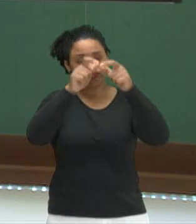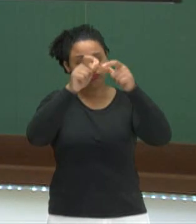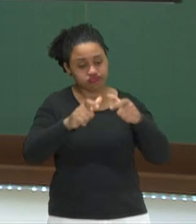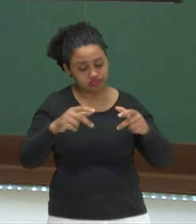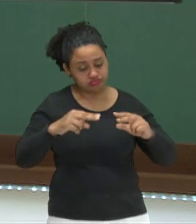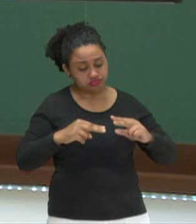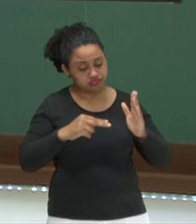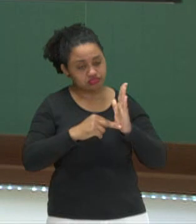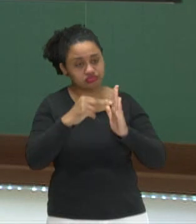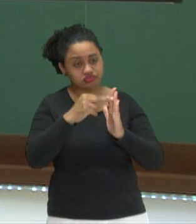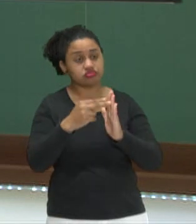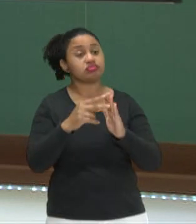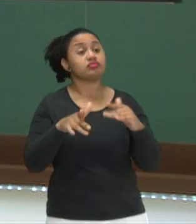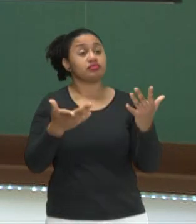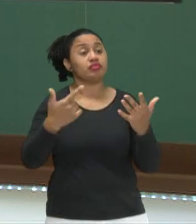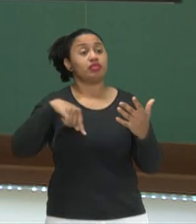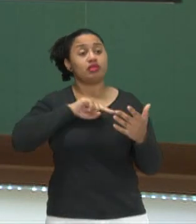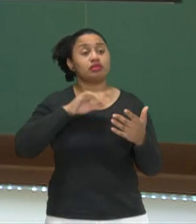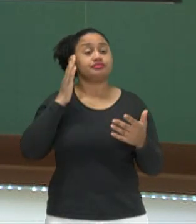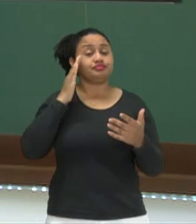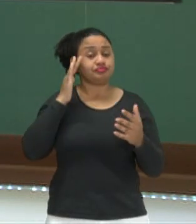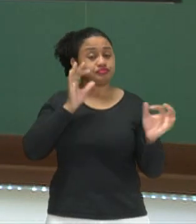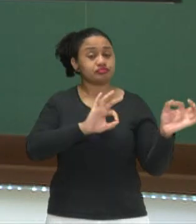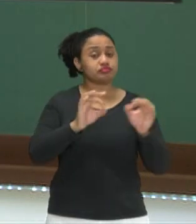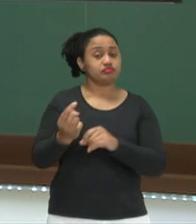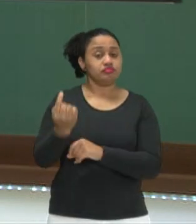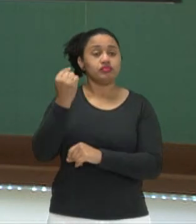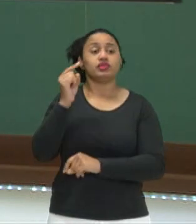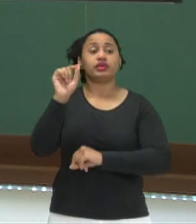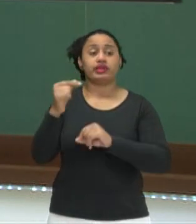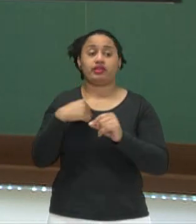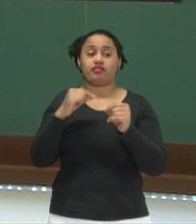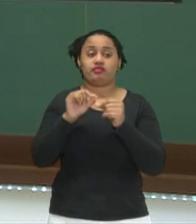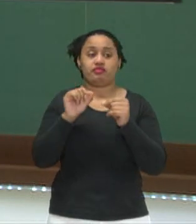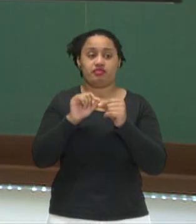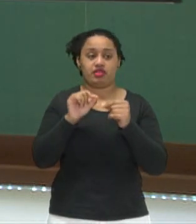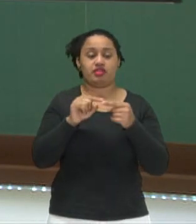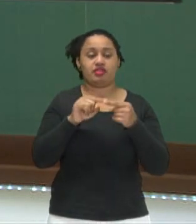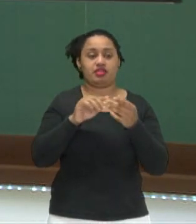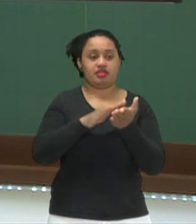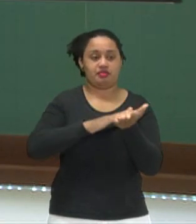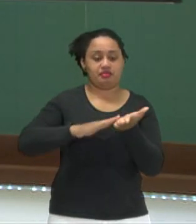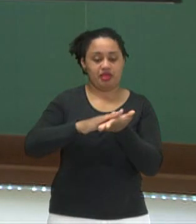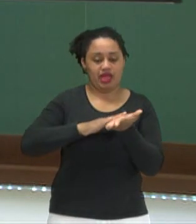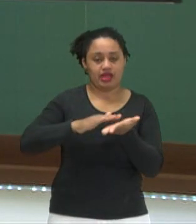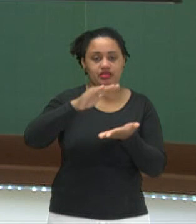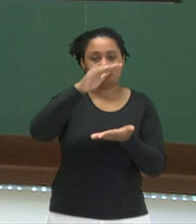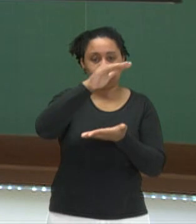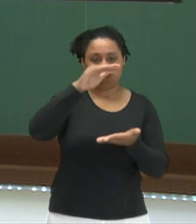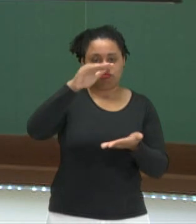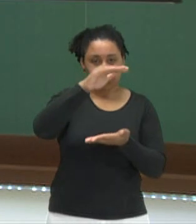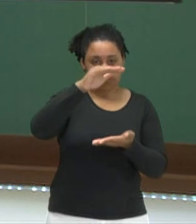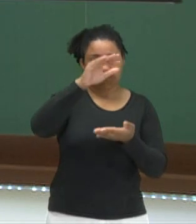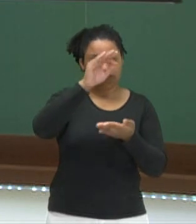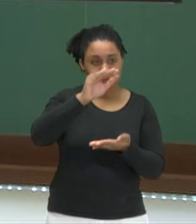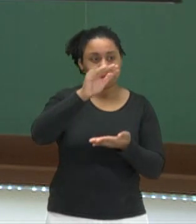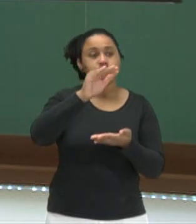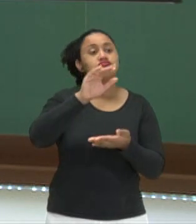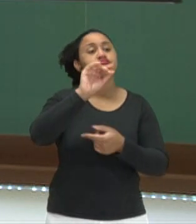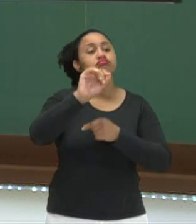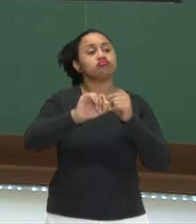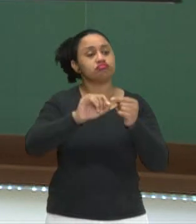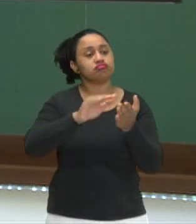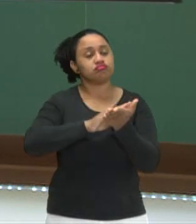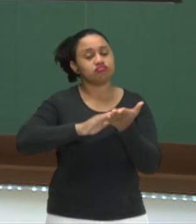prisma, em vídeos anteriores, eles são formados exatamente pelas duas bases, né? Que